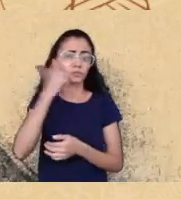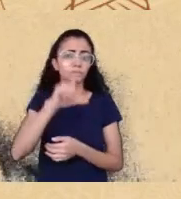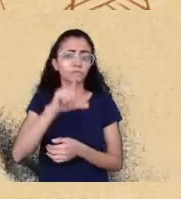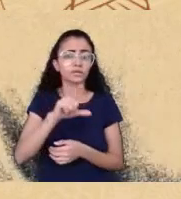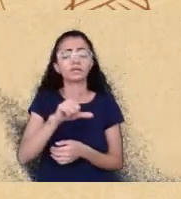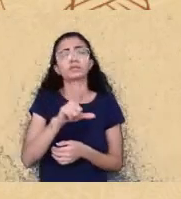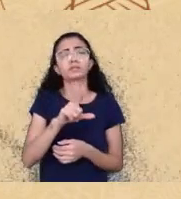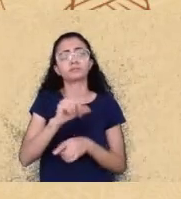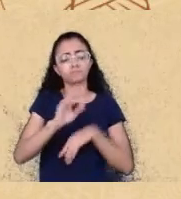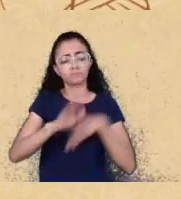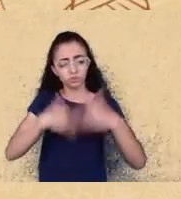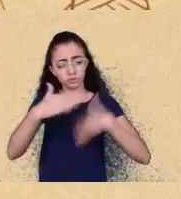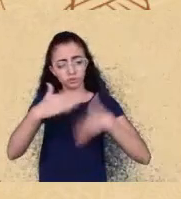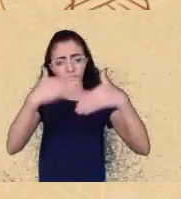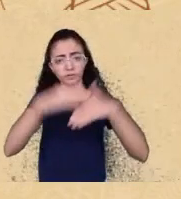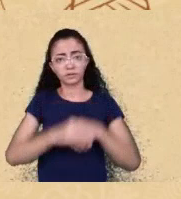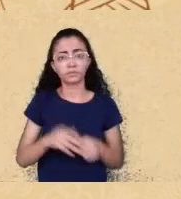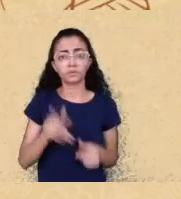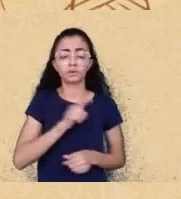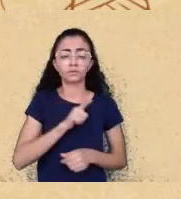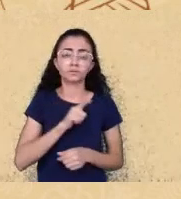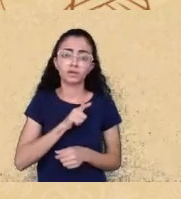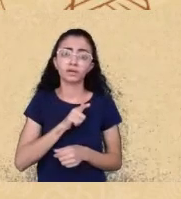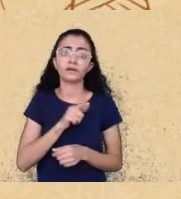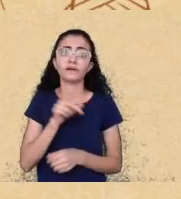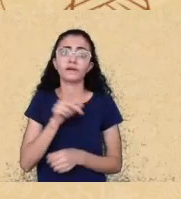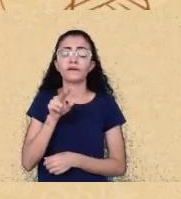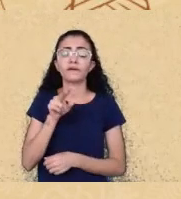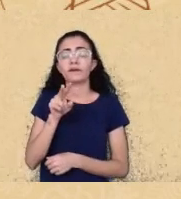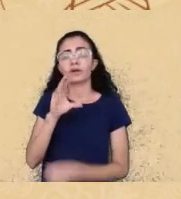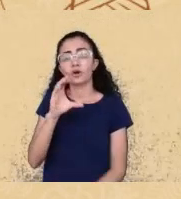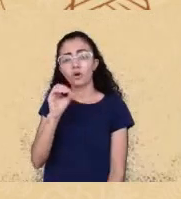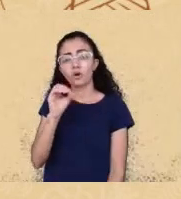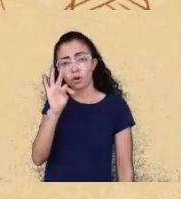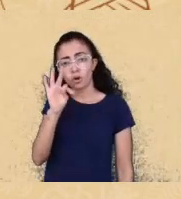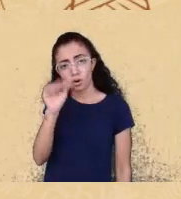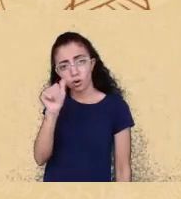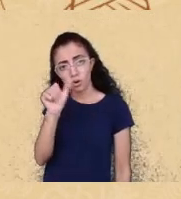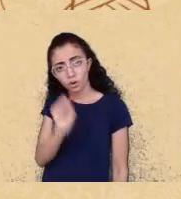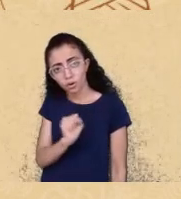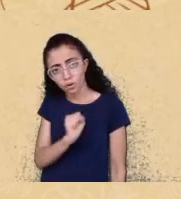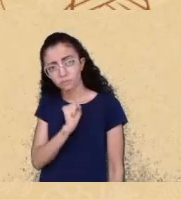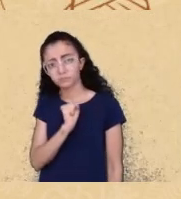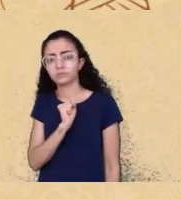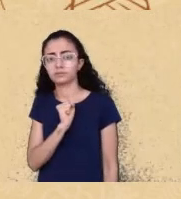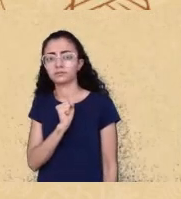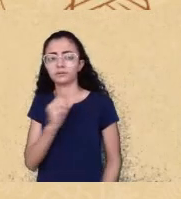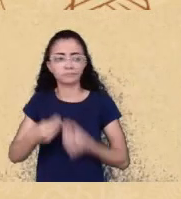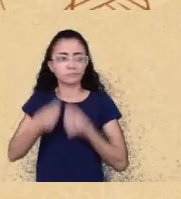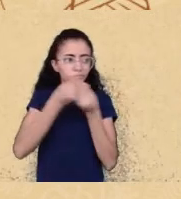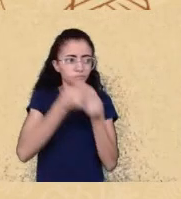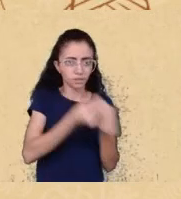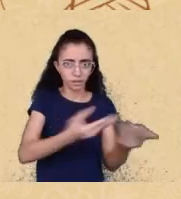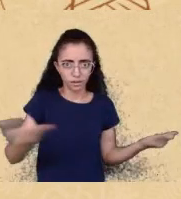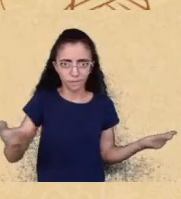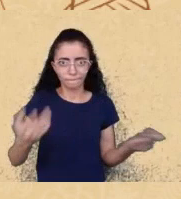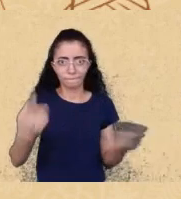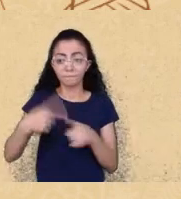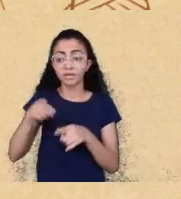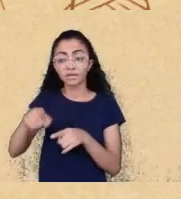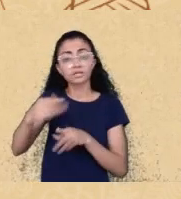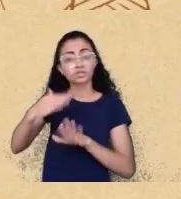sistema de reserva de vagas ou cotas por que que ela ganha porque nós vamos possibilitar